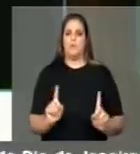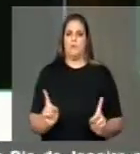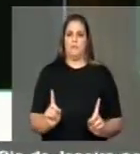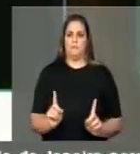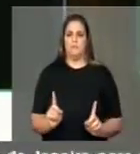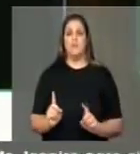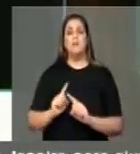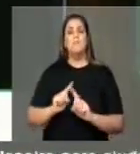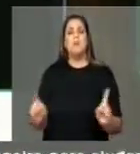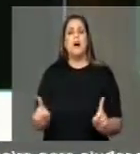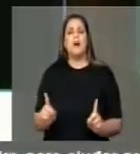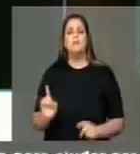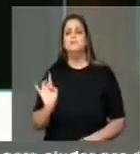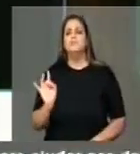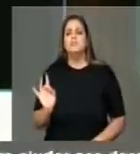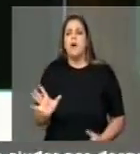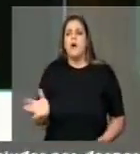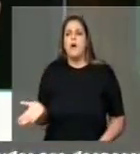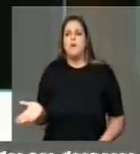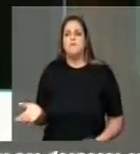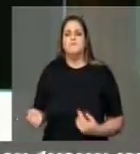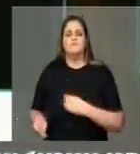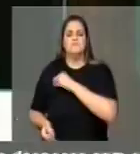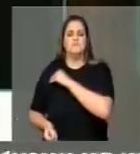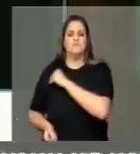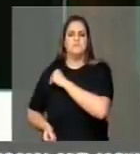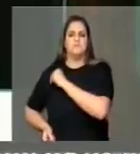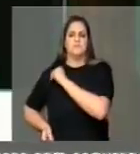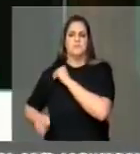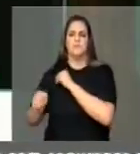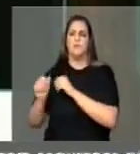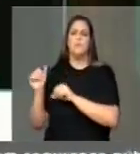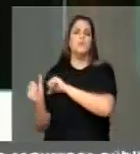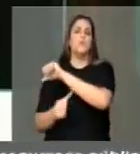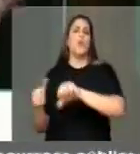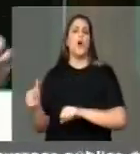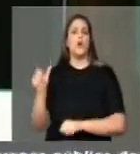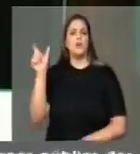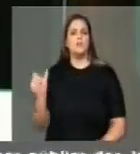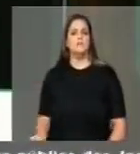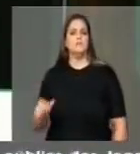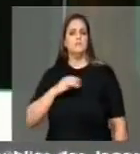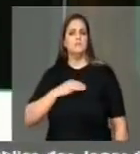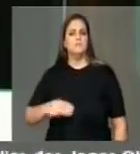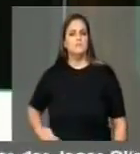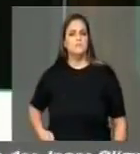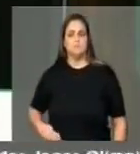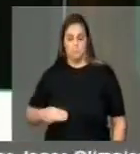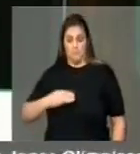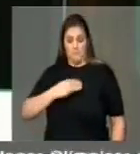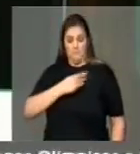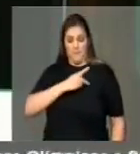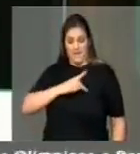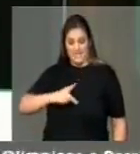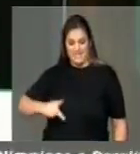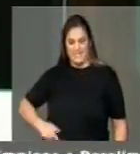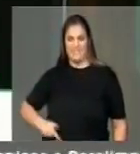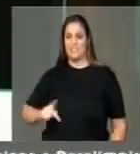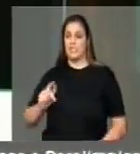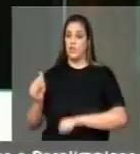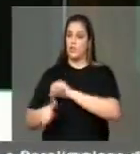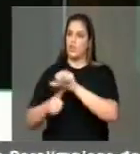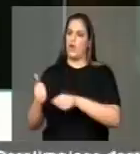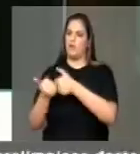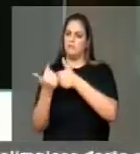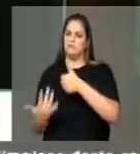de nós termos um presidente, uma equipe que fala a